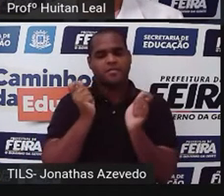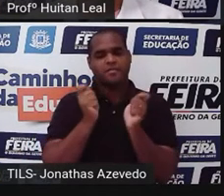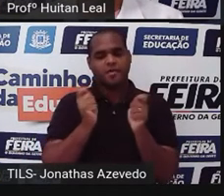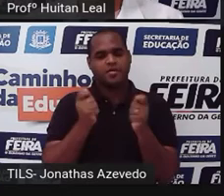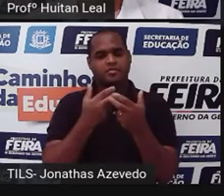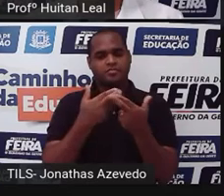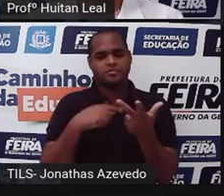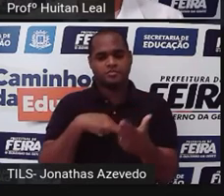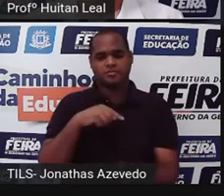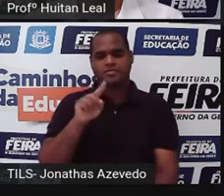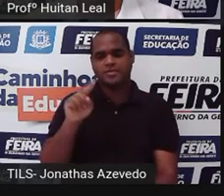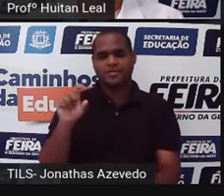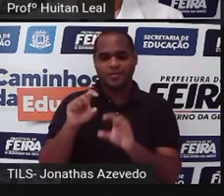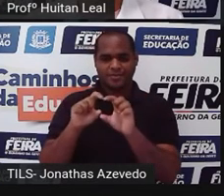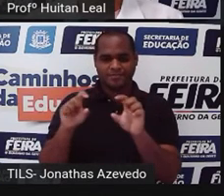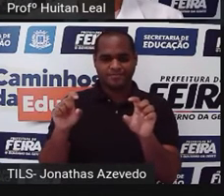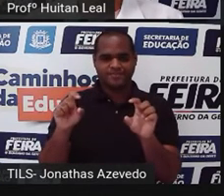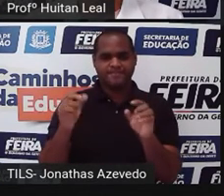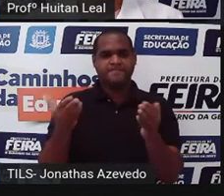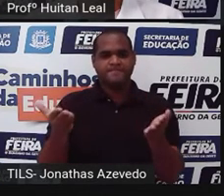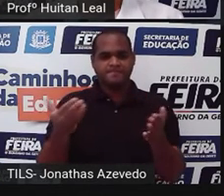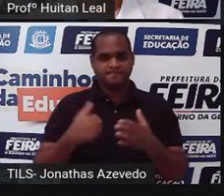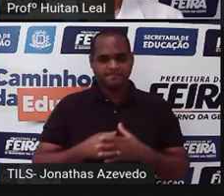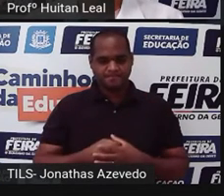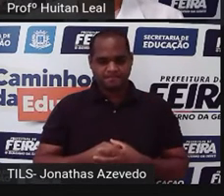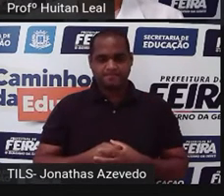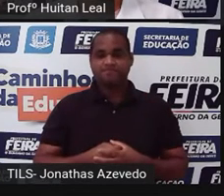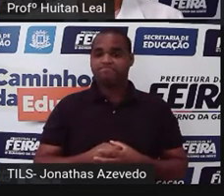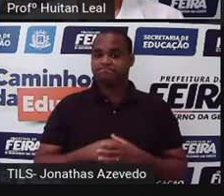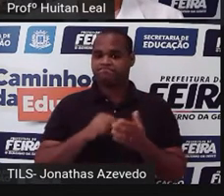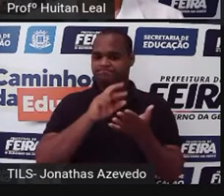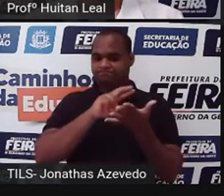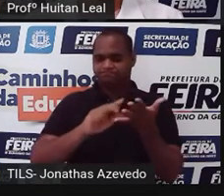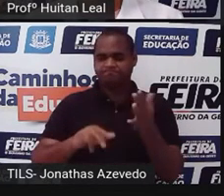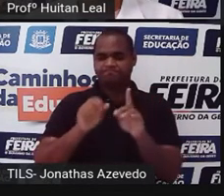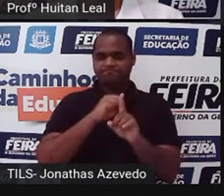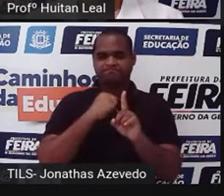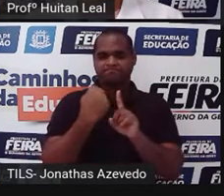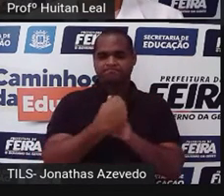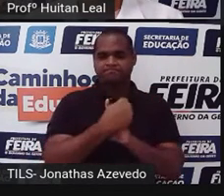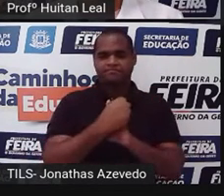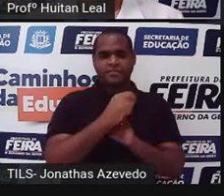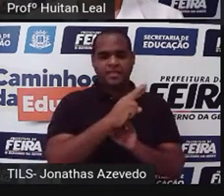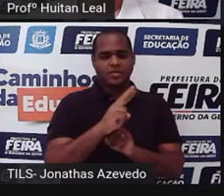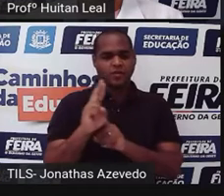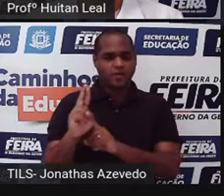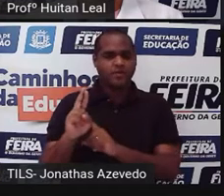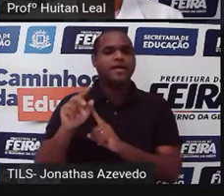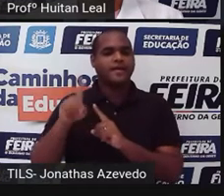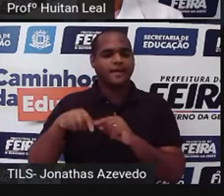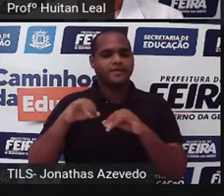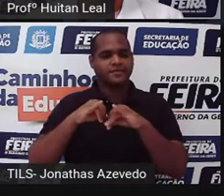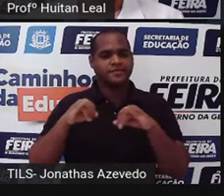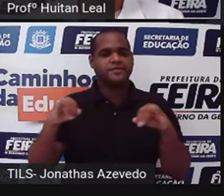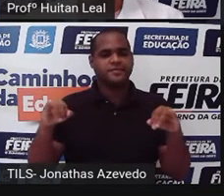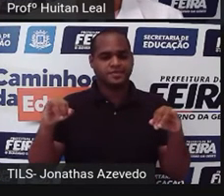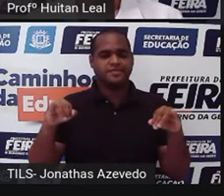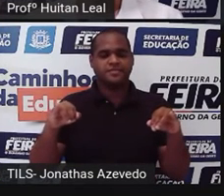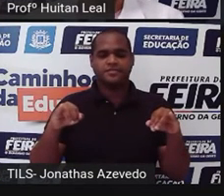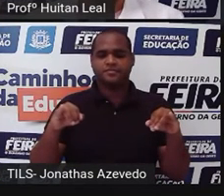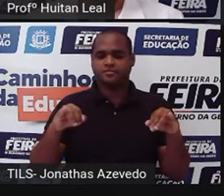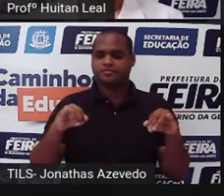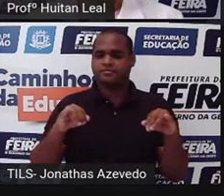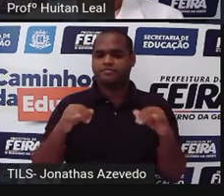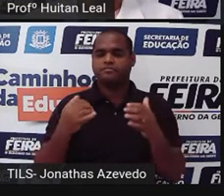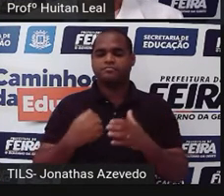sensacionalismo. Funções sociais e retóricas das notícias, das notícias, ou da